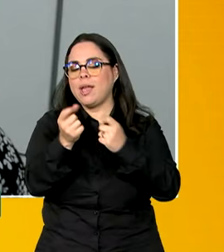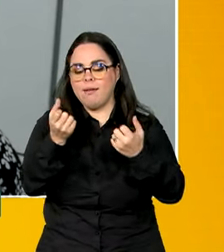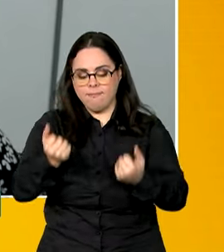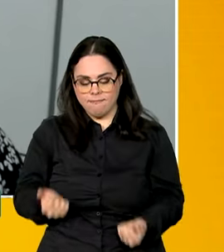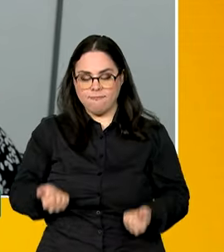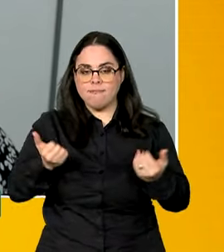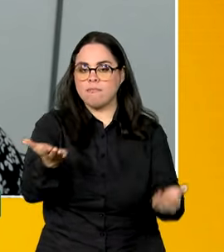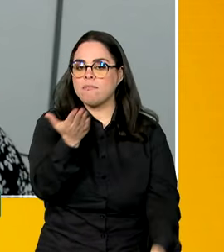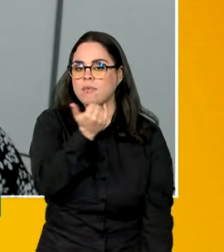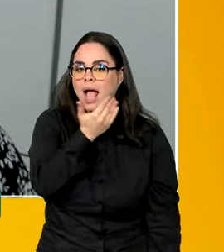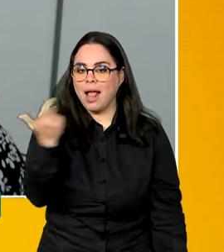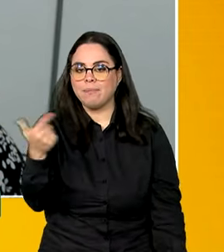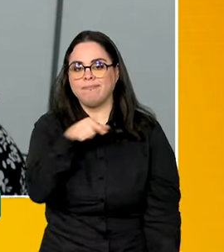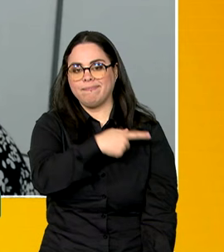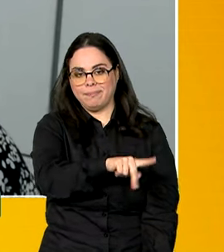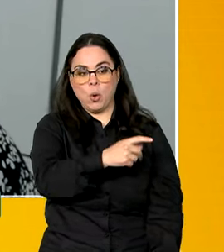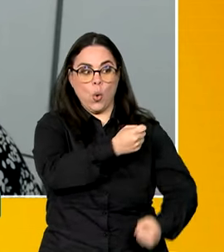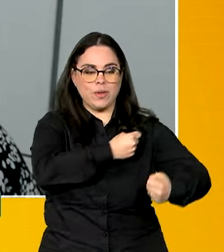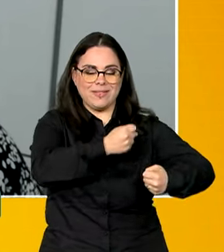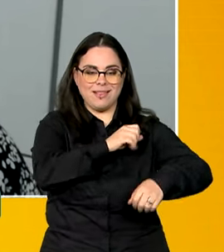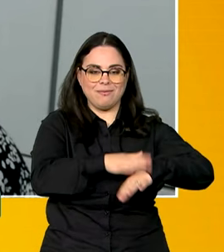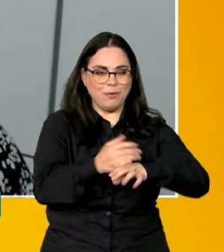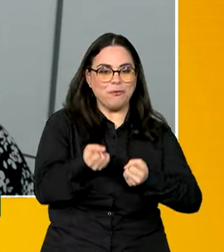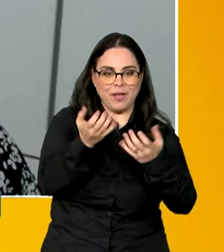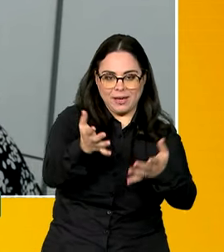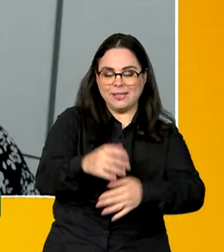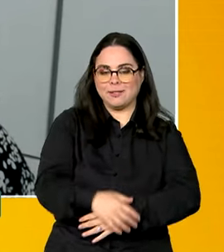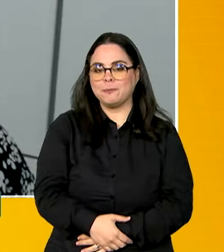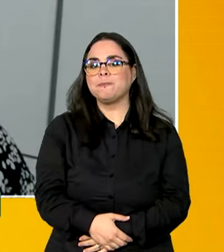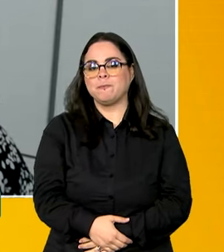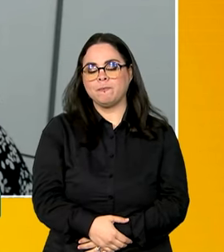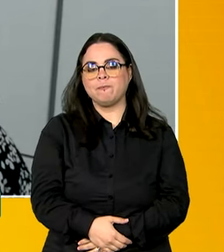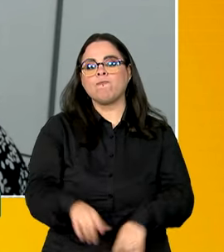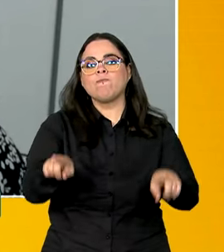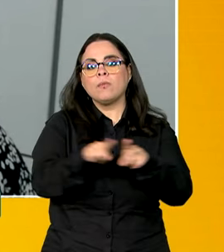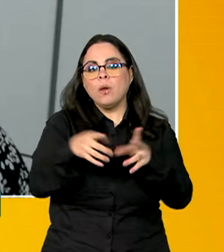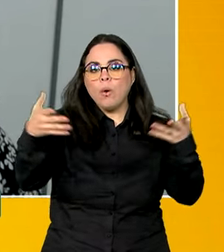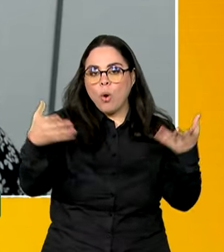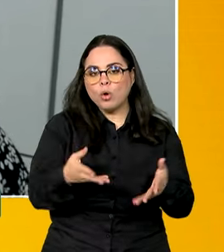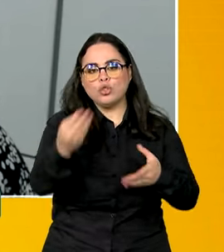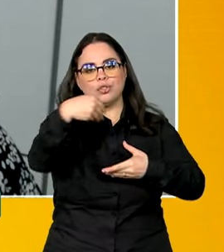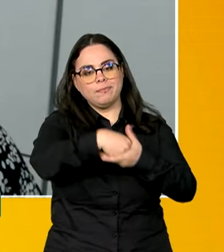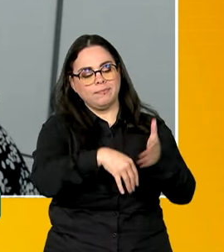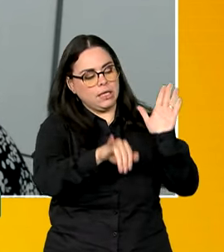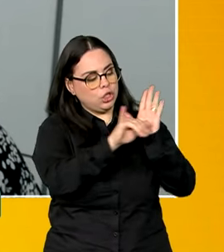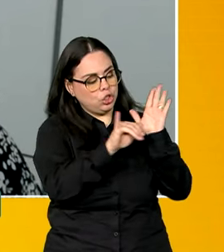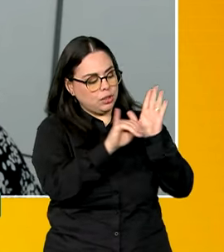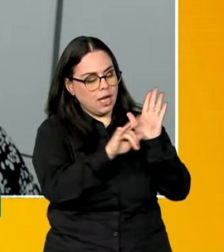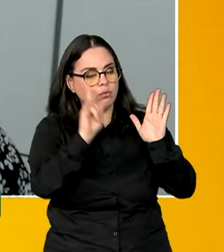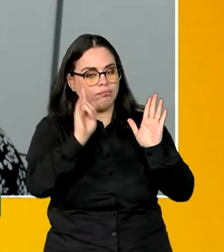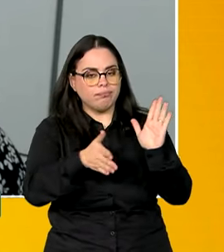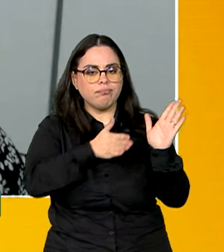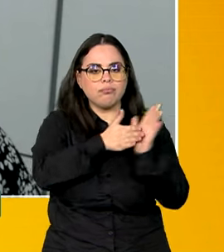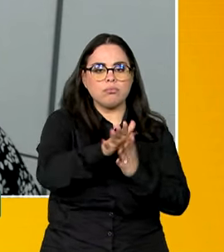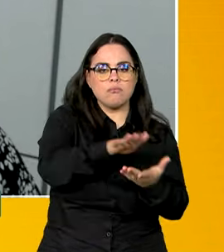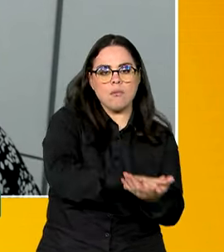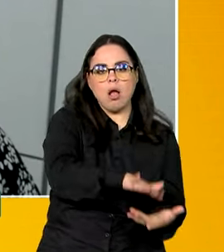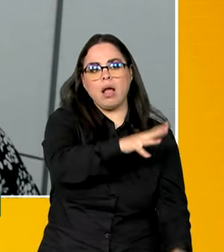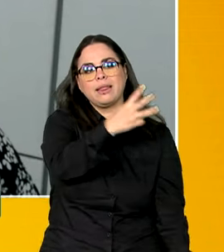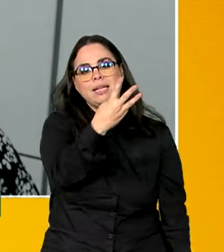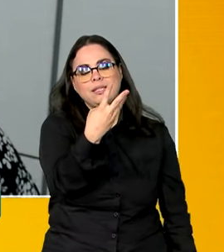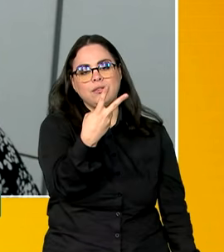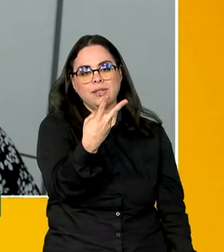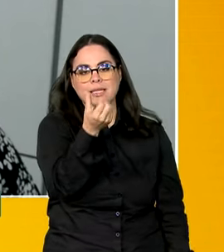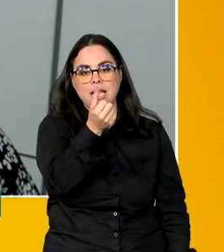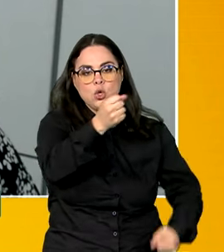refeições por essas cozinhas. E nós temos hoje, no edital que a gente publicou, em torno de 326 cozinhas